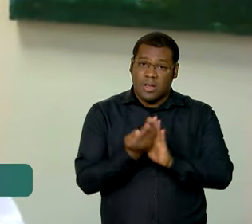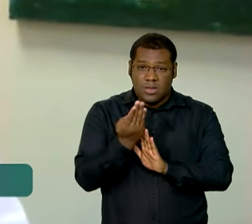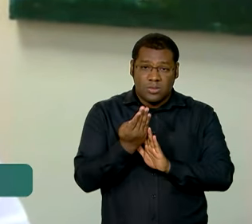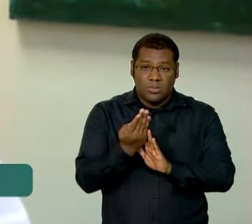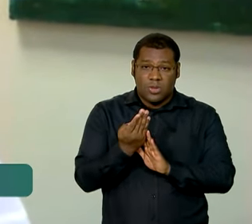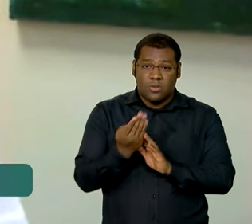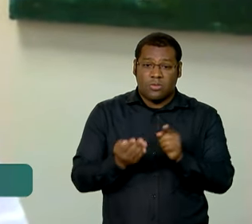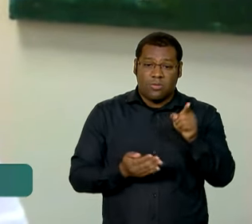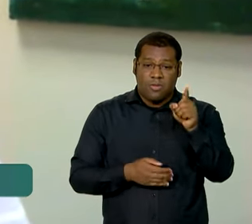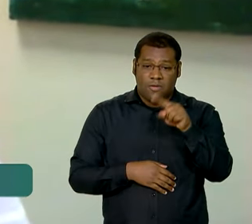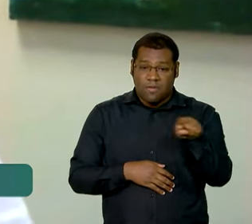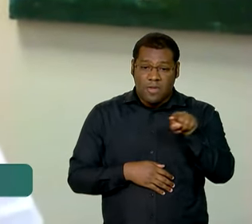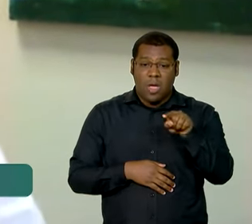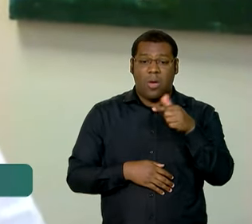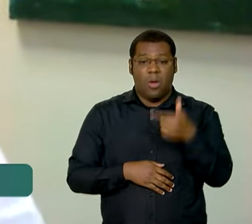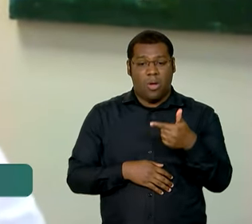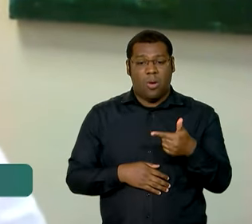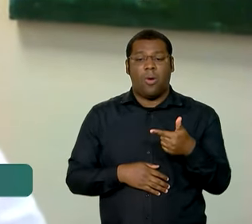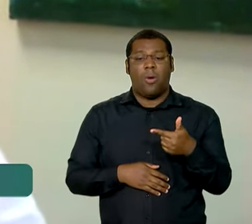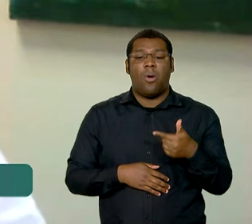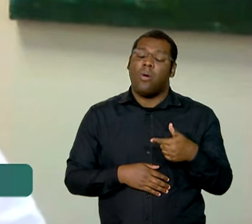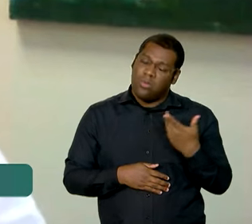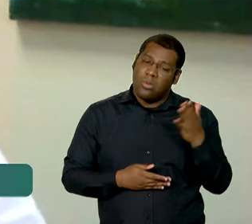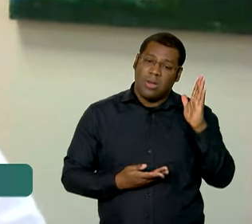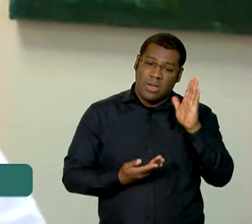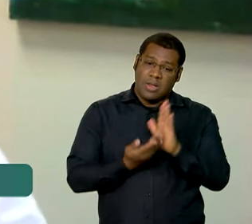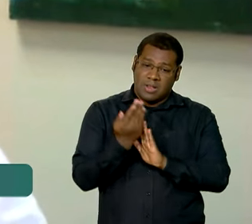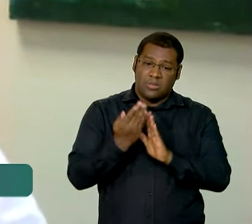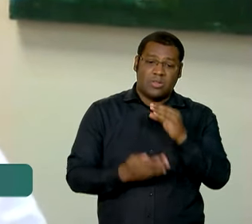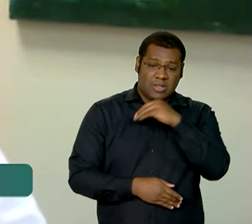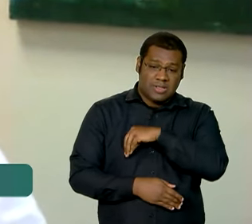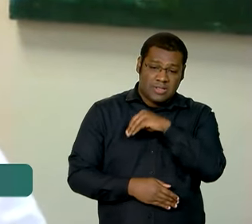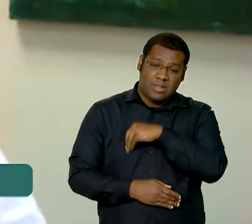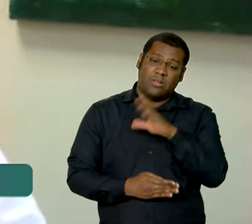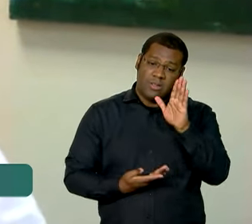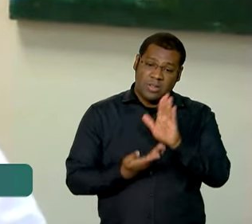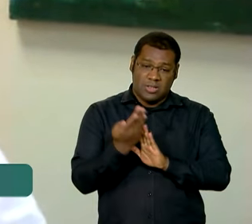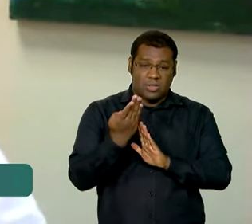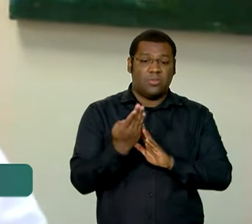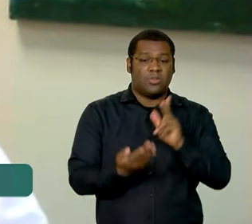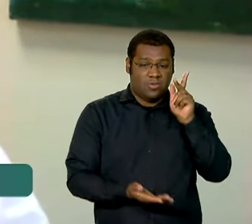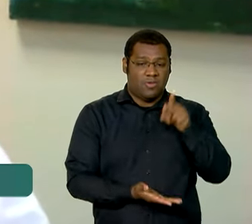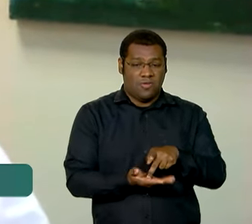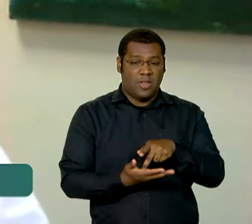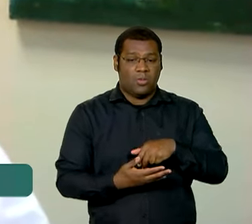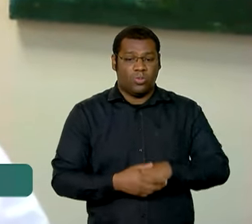em termos reais. Então, um grande crescimento de renda, surpreendentemente alto.